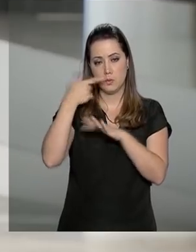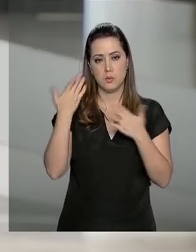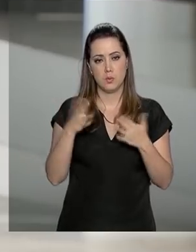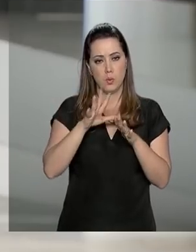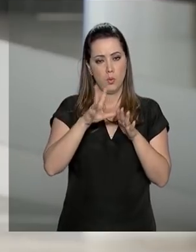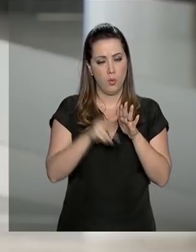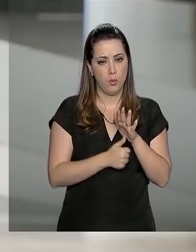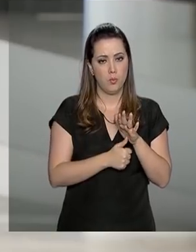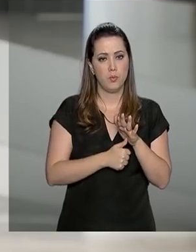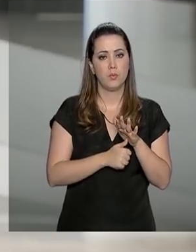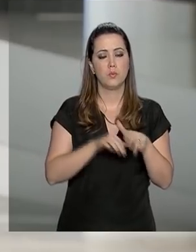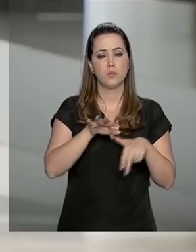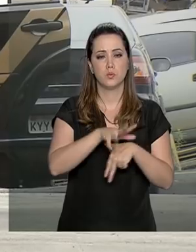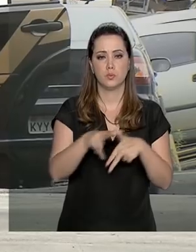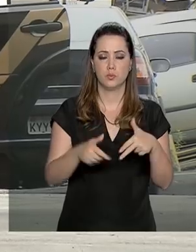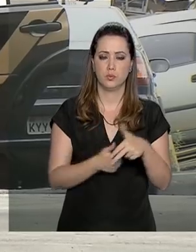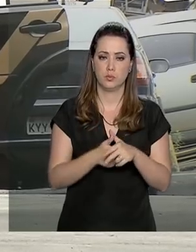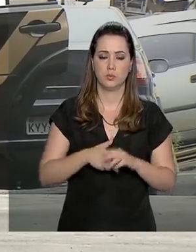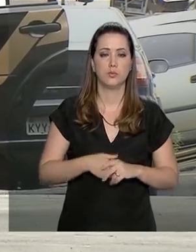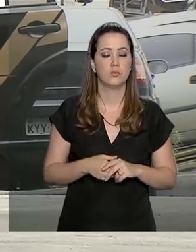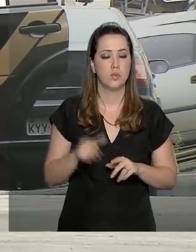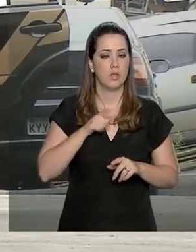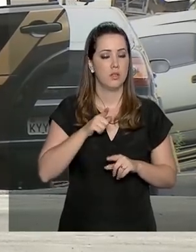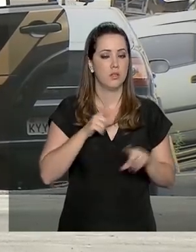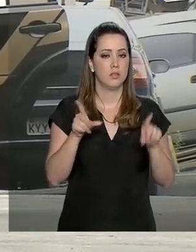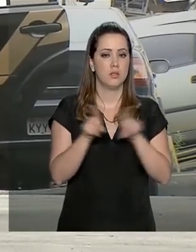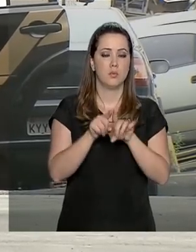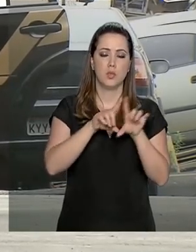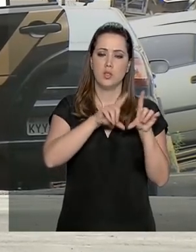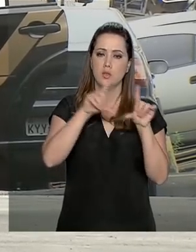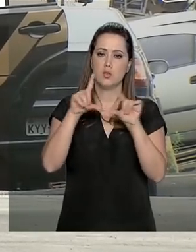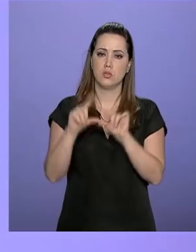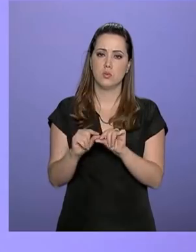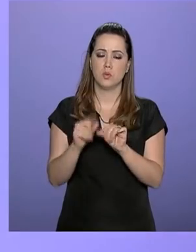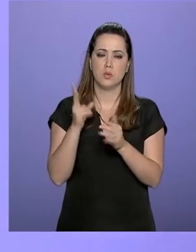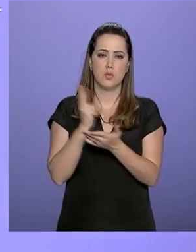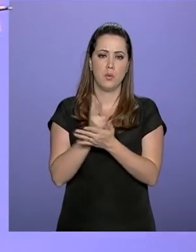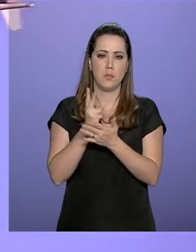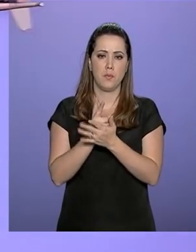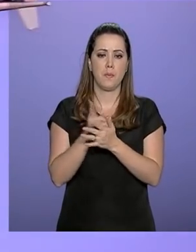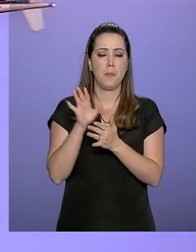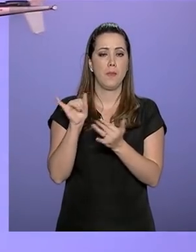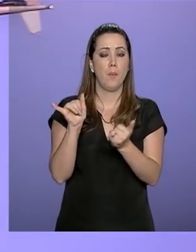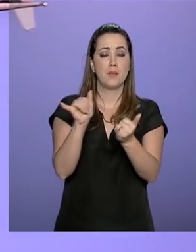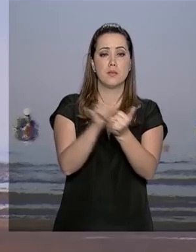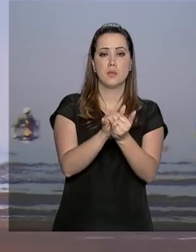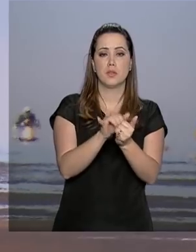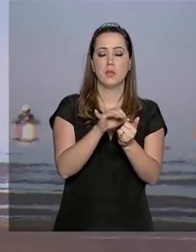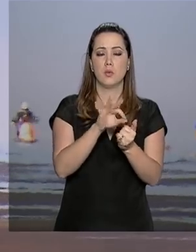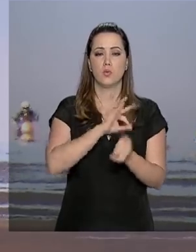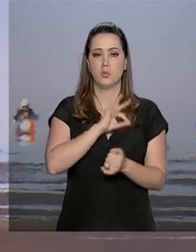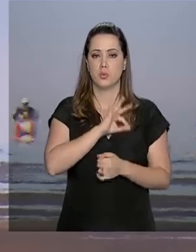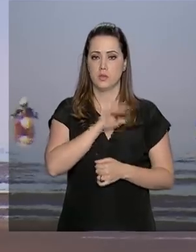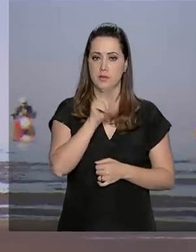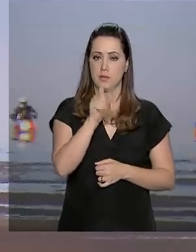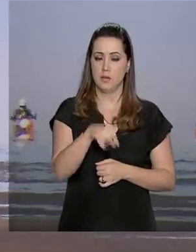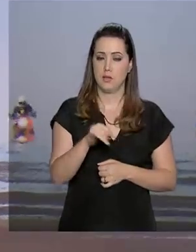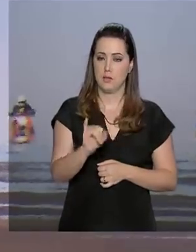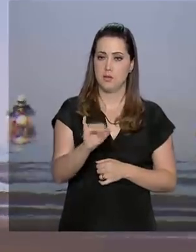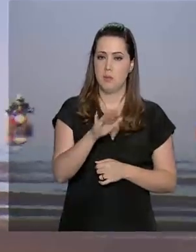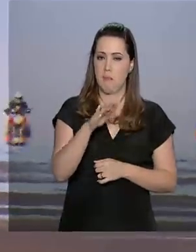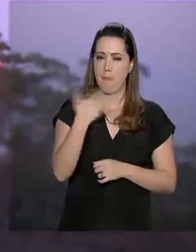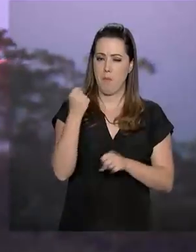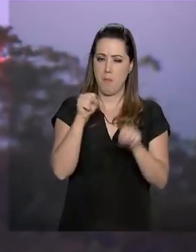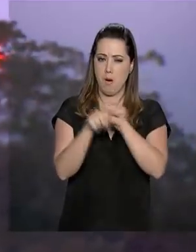como roubo e corrupção. Está prevista ainda a redução ou mesmo isenção de pena de policiais que causarem